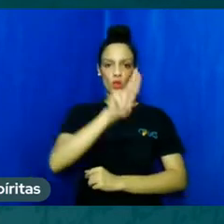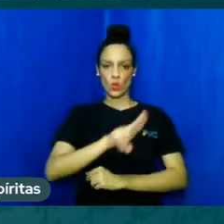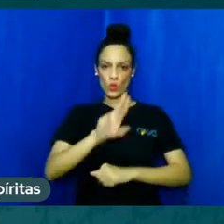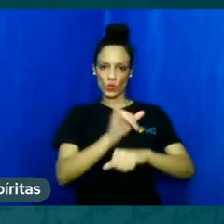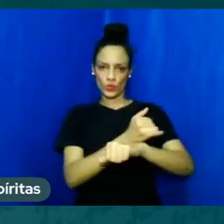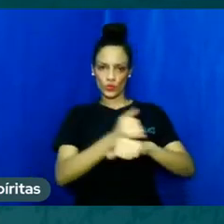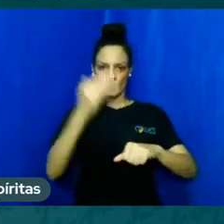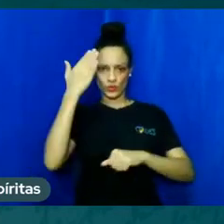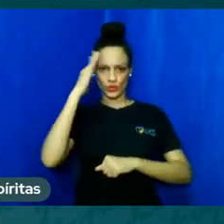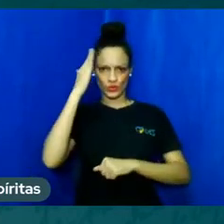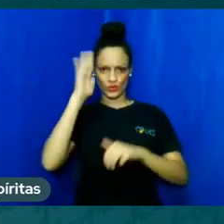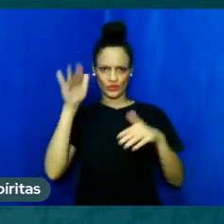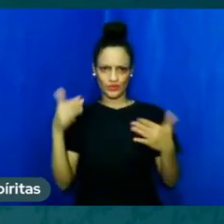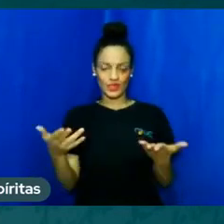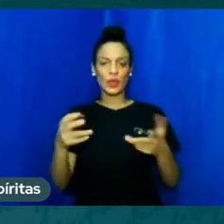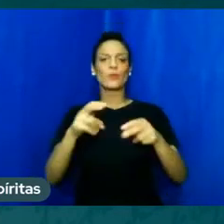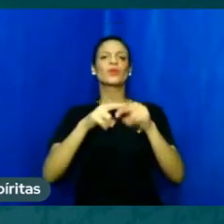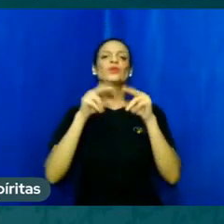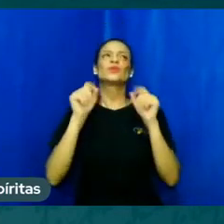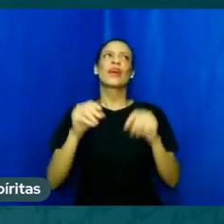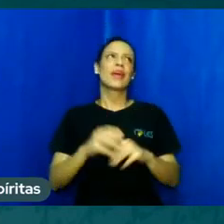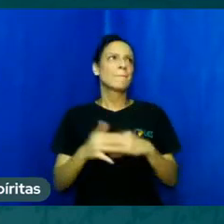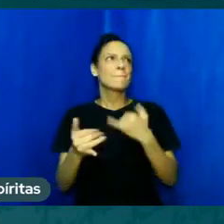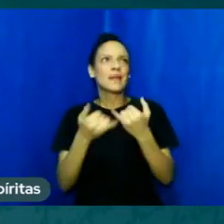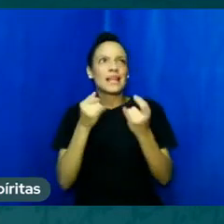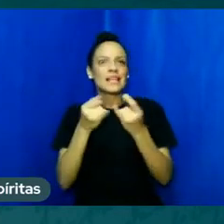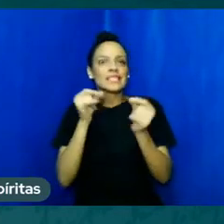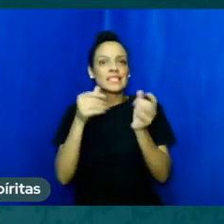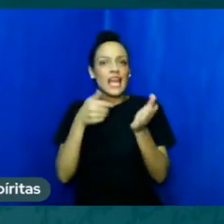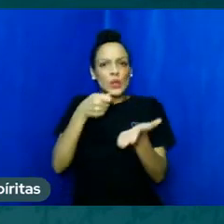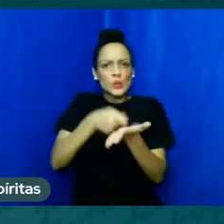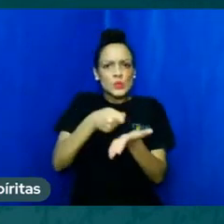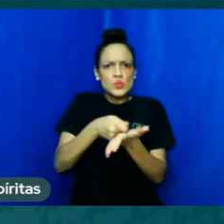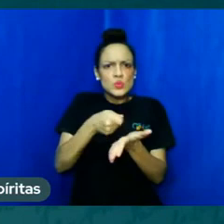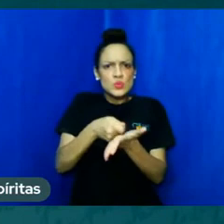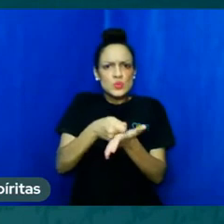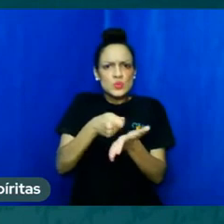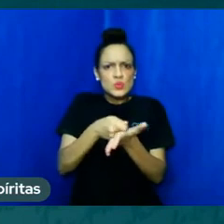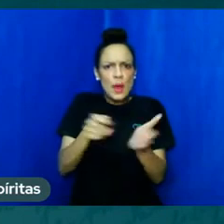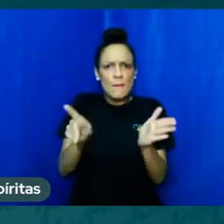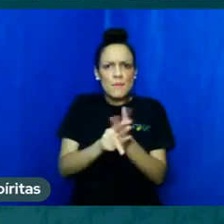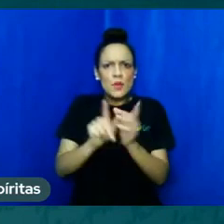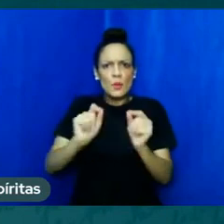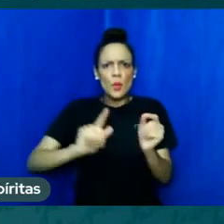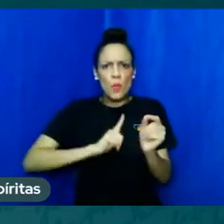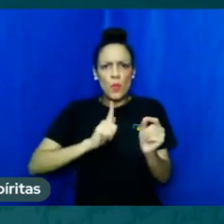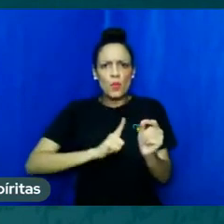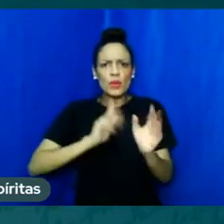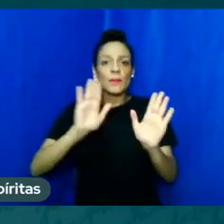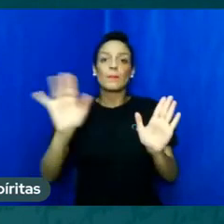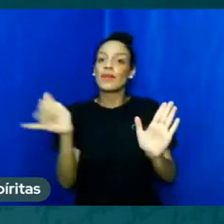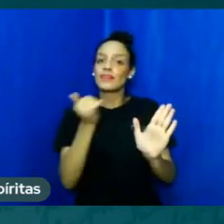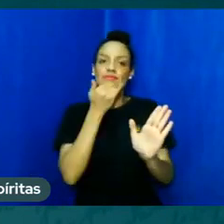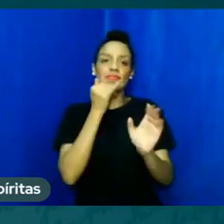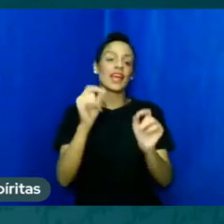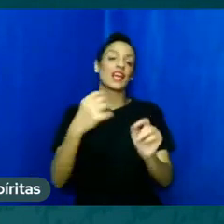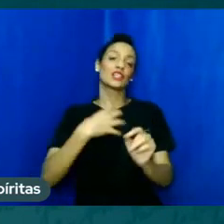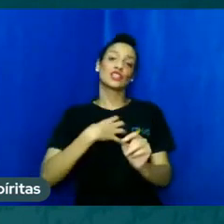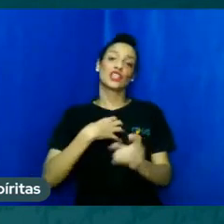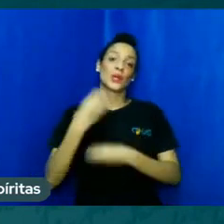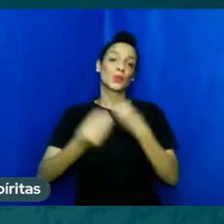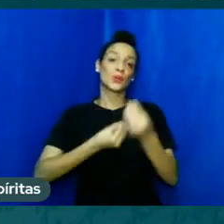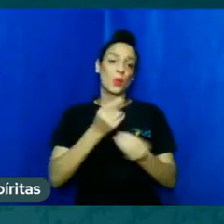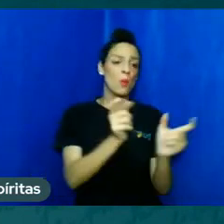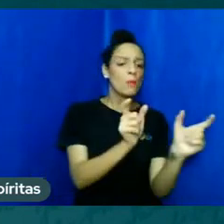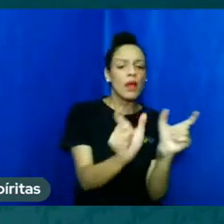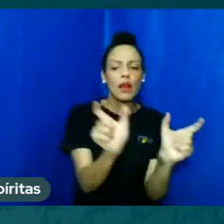isso é que desculpa parece-me assim um rigorismo de gramática mas não é é a forma da construção da palavra então